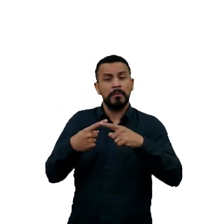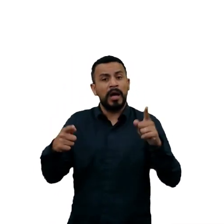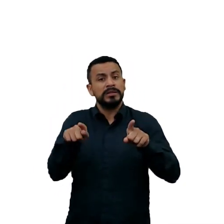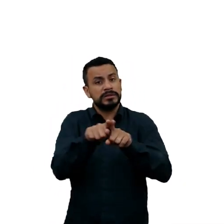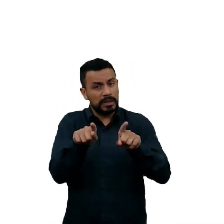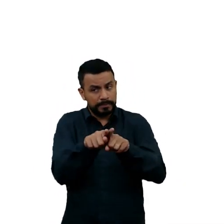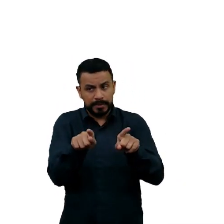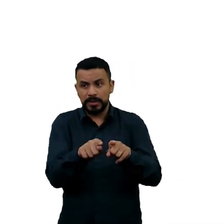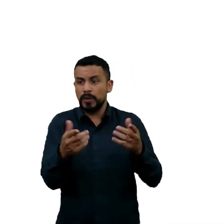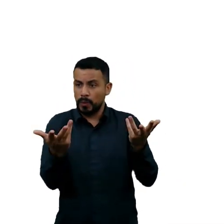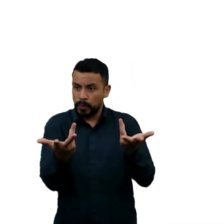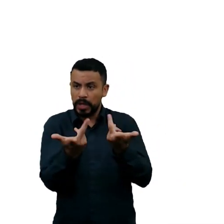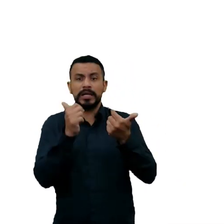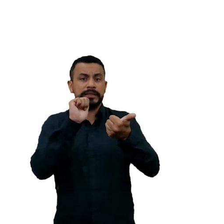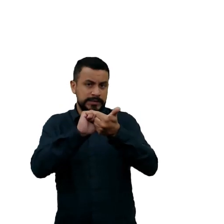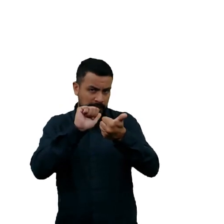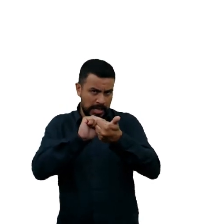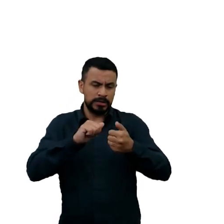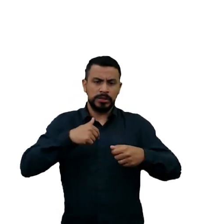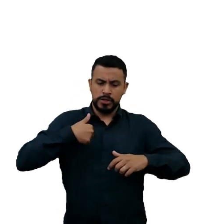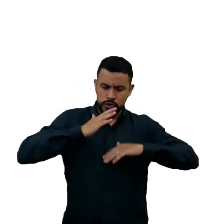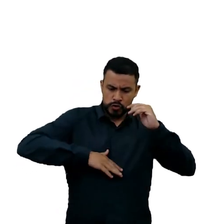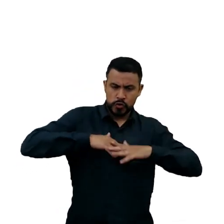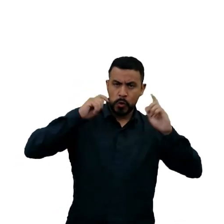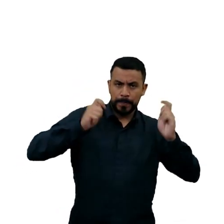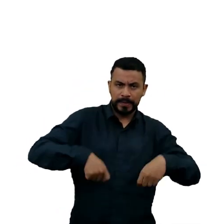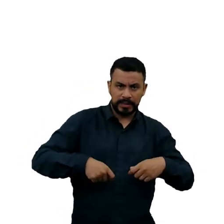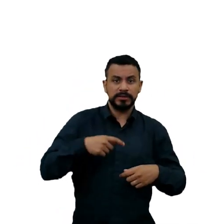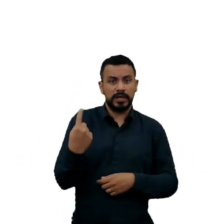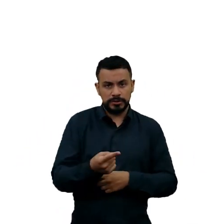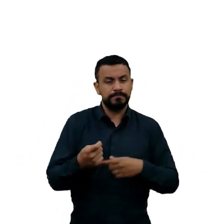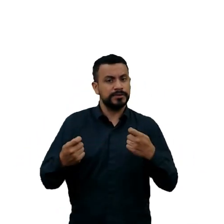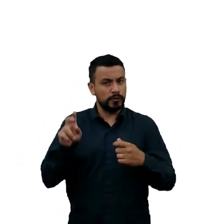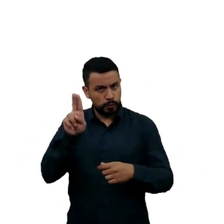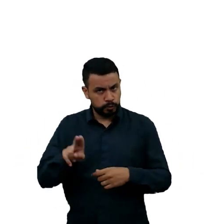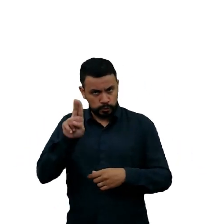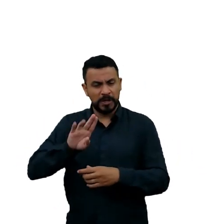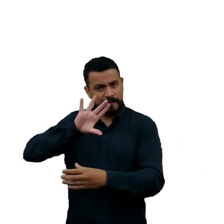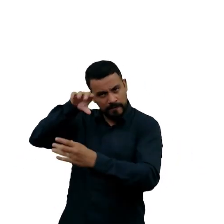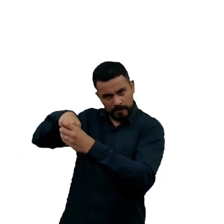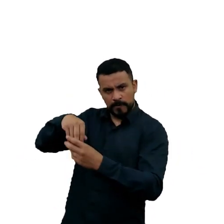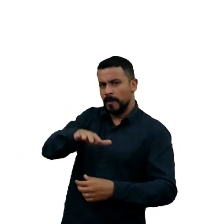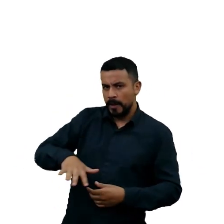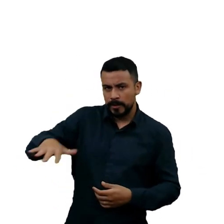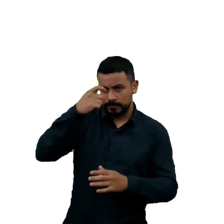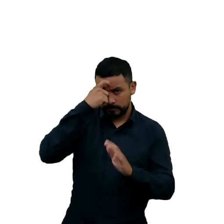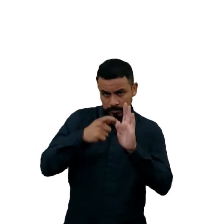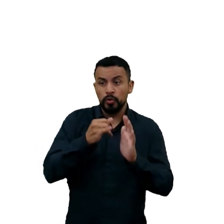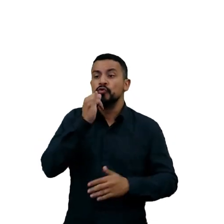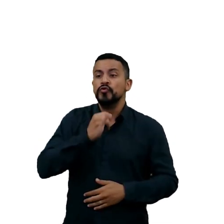competências que nós temos que utilizar que vão permanecer mesmo na área da inteligência artificial. Coisas, por exemplo,